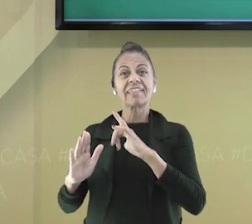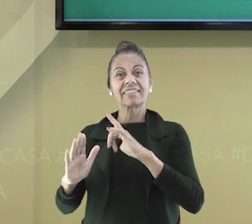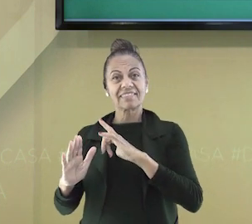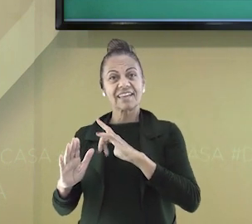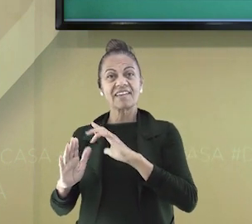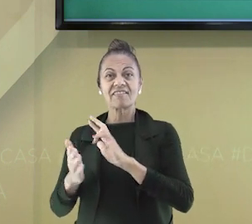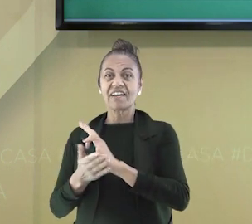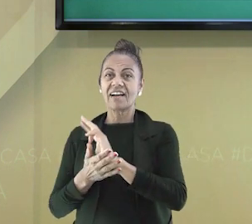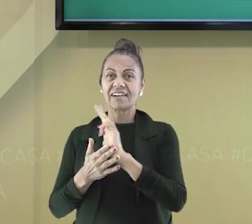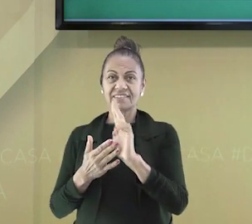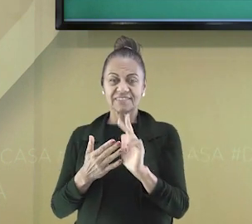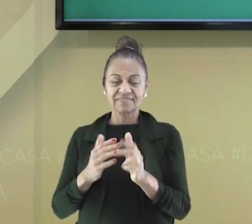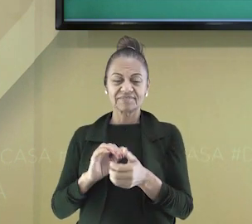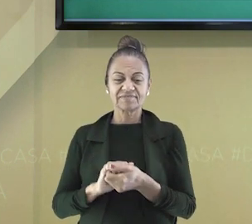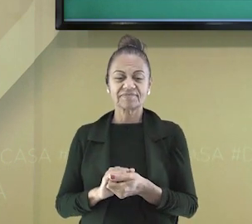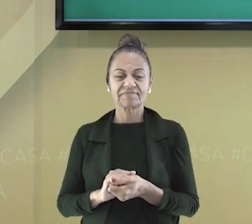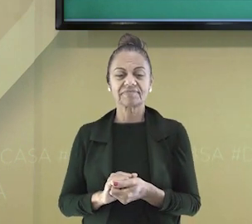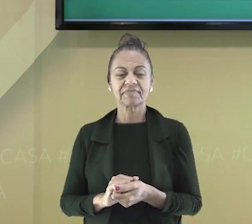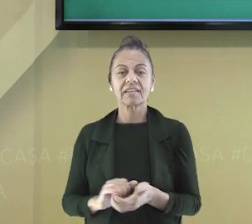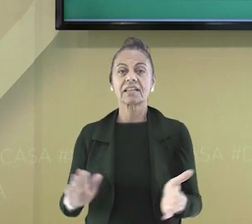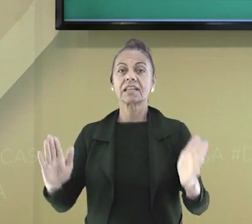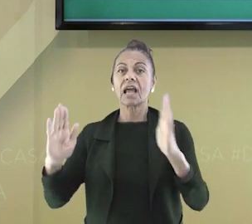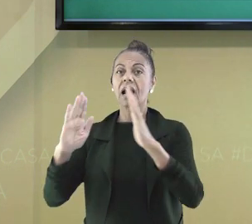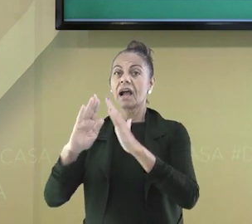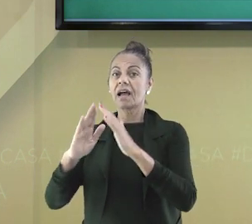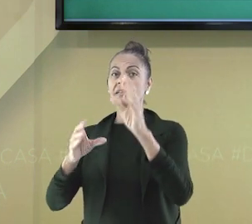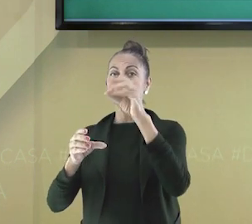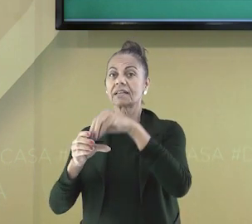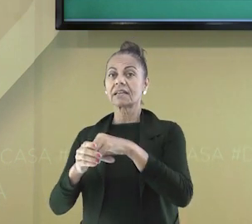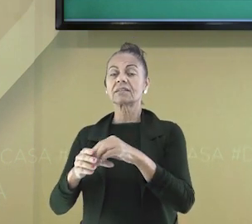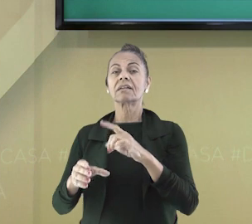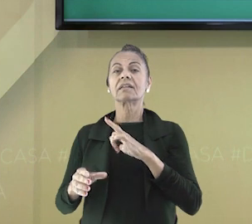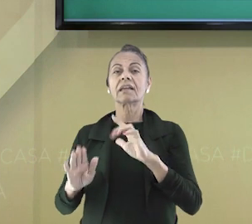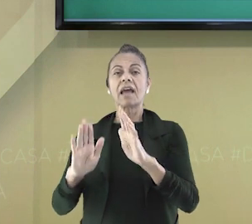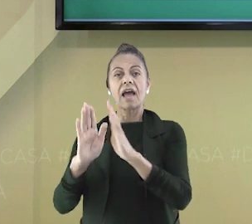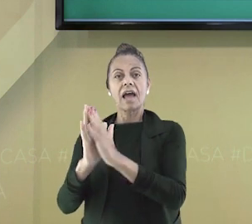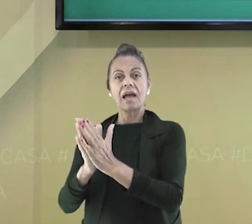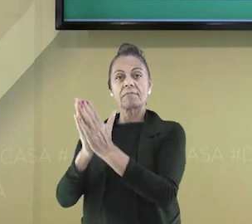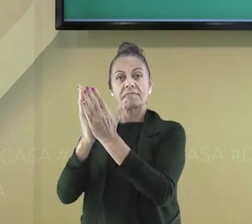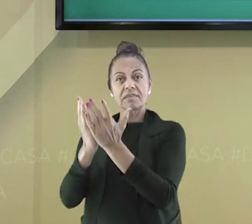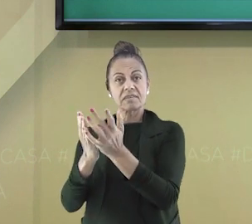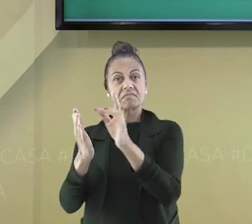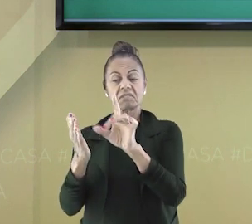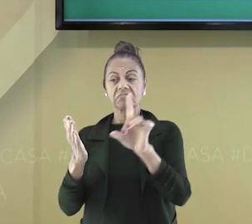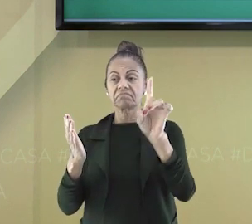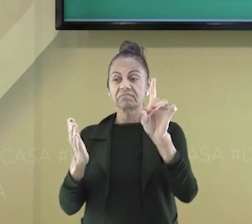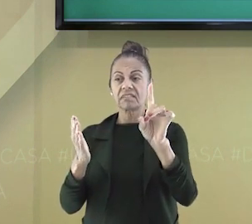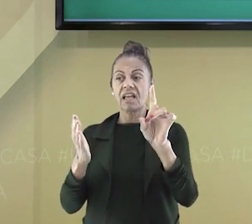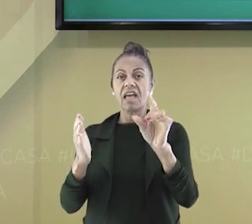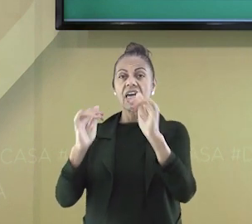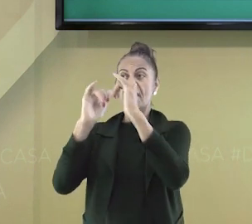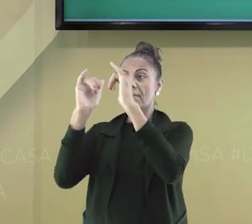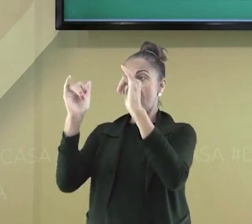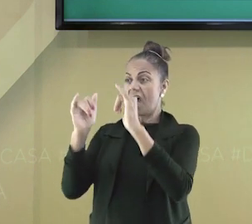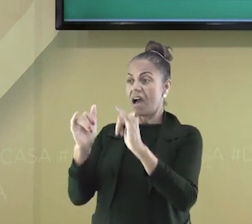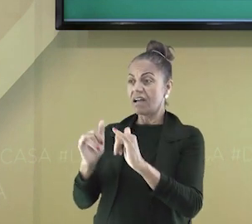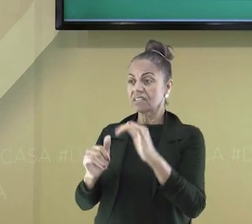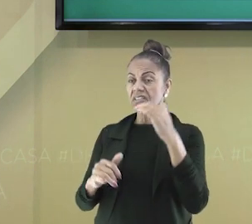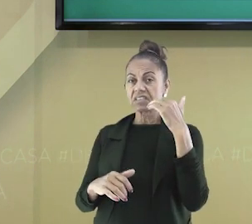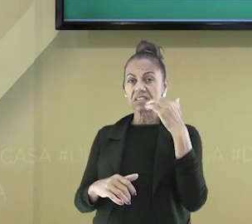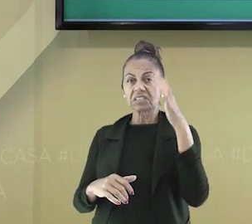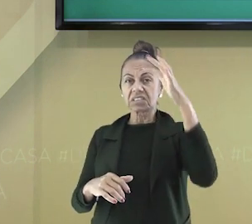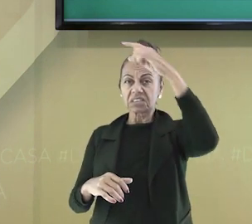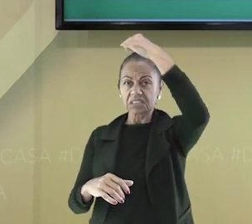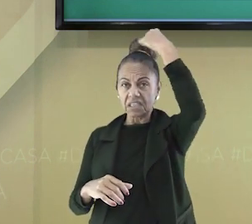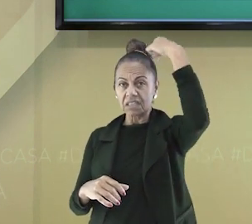casa existem vários. Em nossa casa, geralmente, nós temos a Bíblia, imagens de santo,